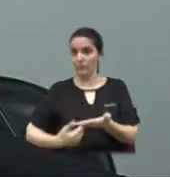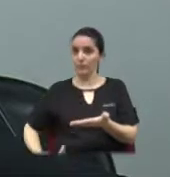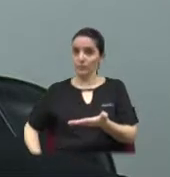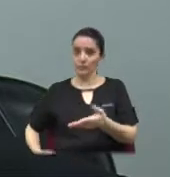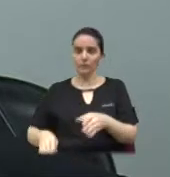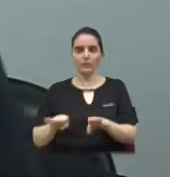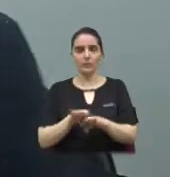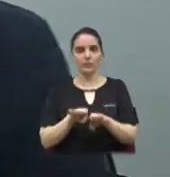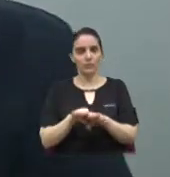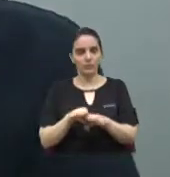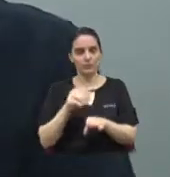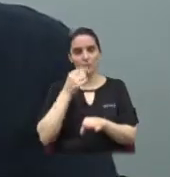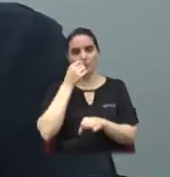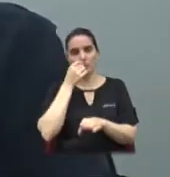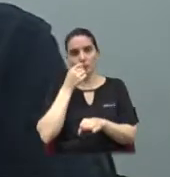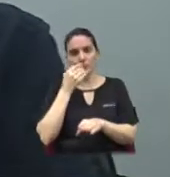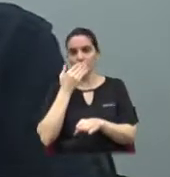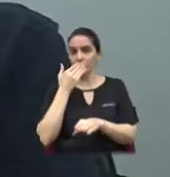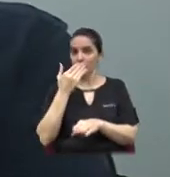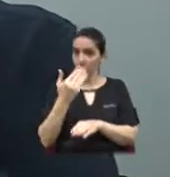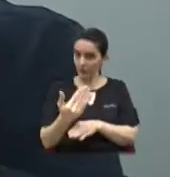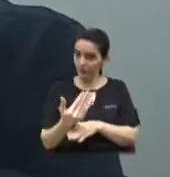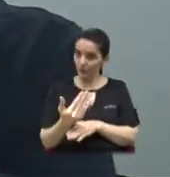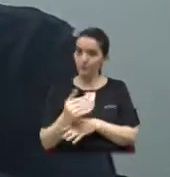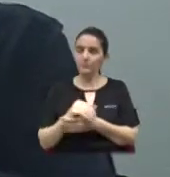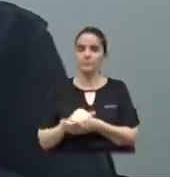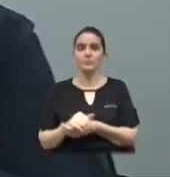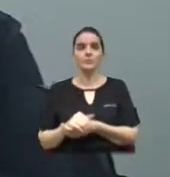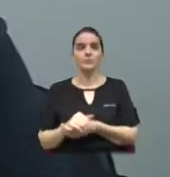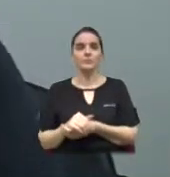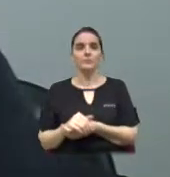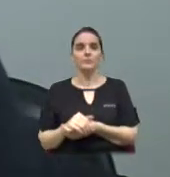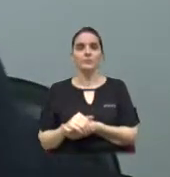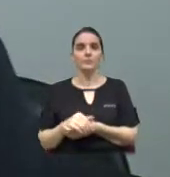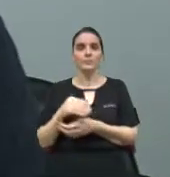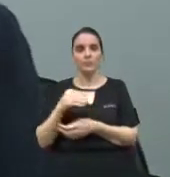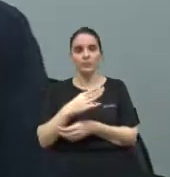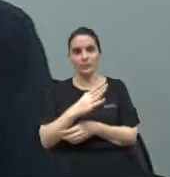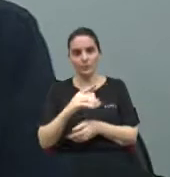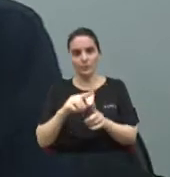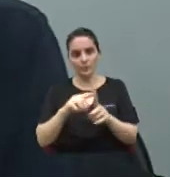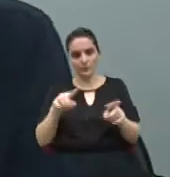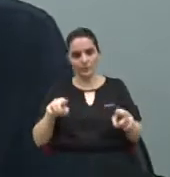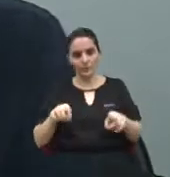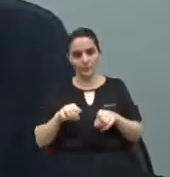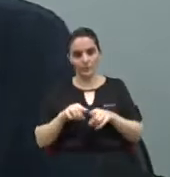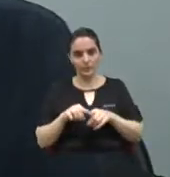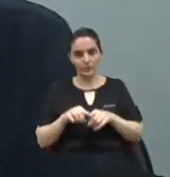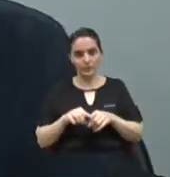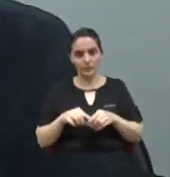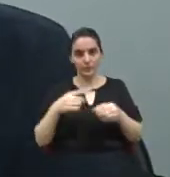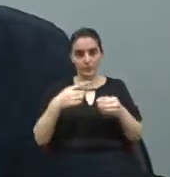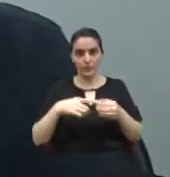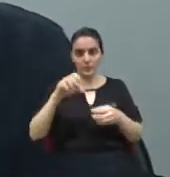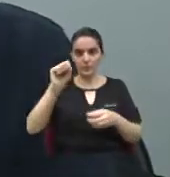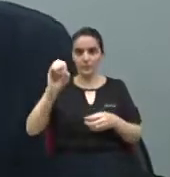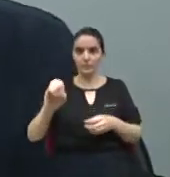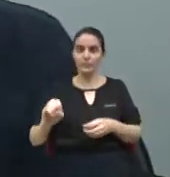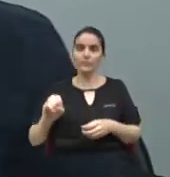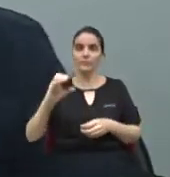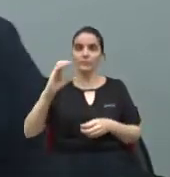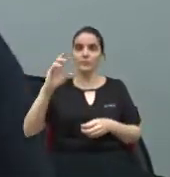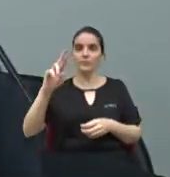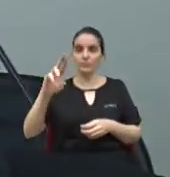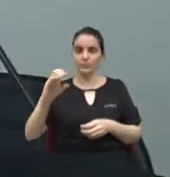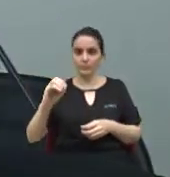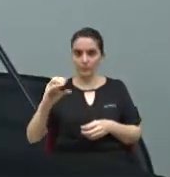essa demanda para ele, solicitei, estive no gabinete dele em Sorocaba, solicitando, e passando, é